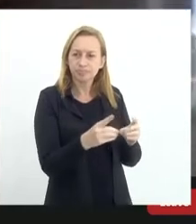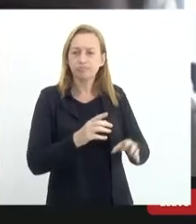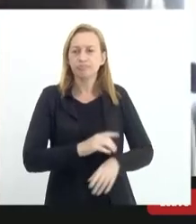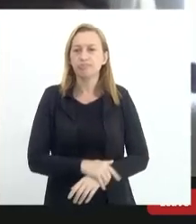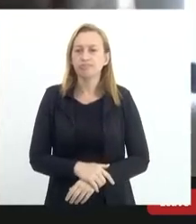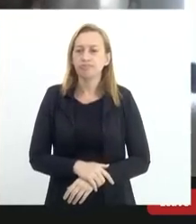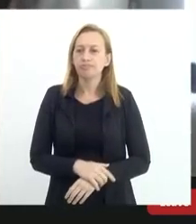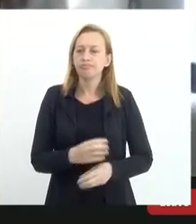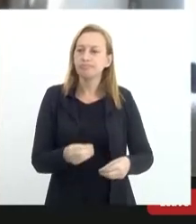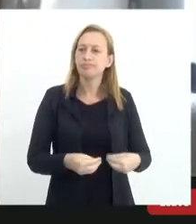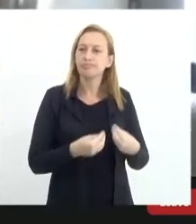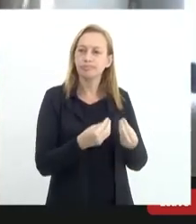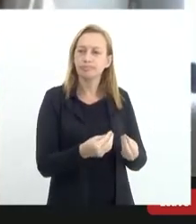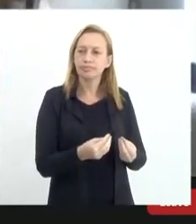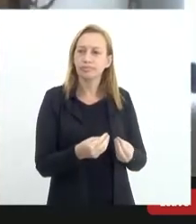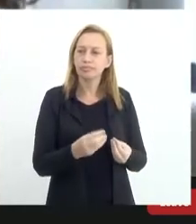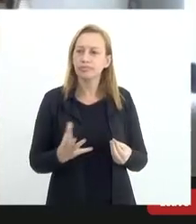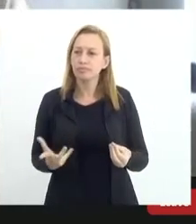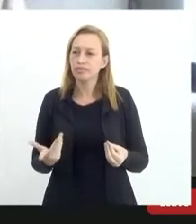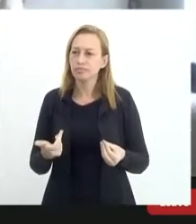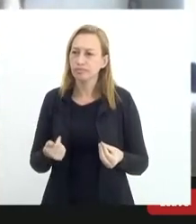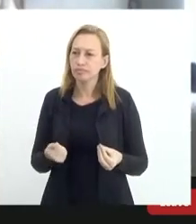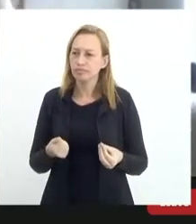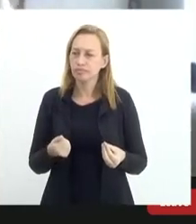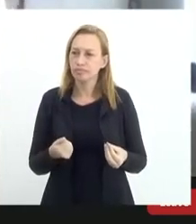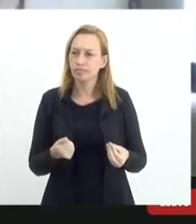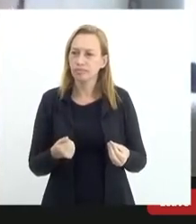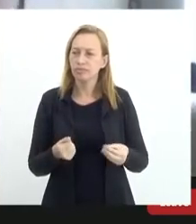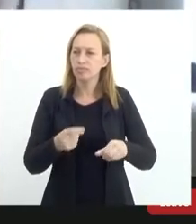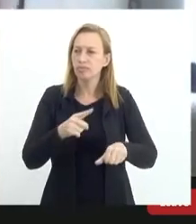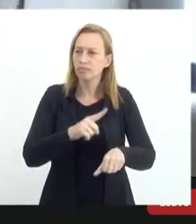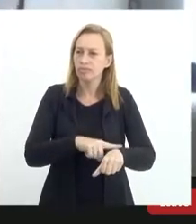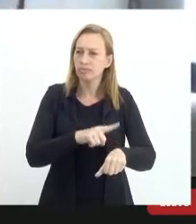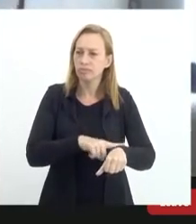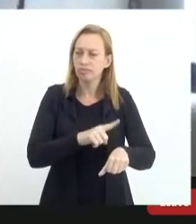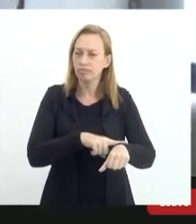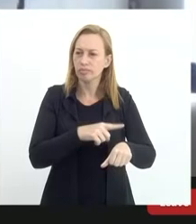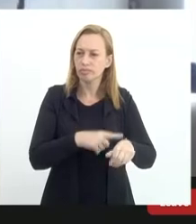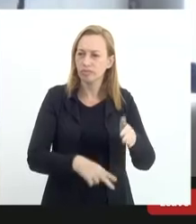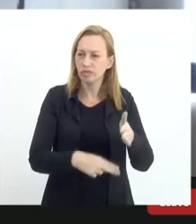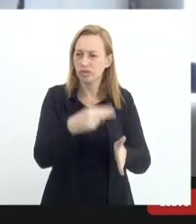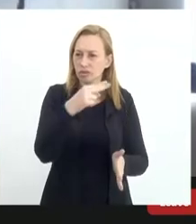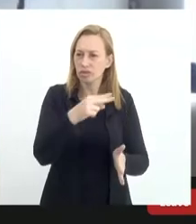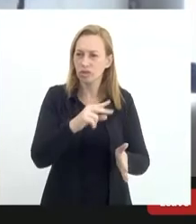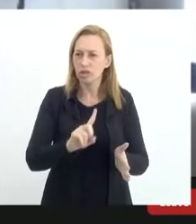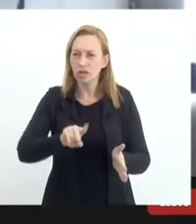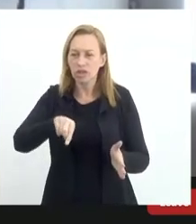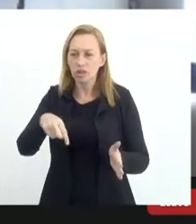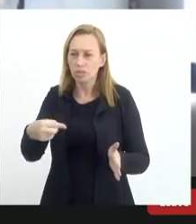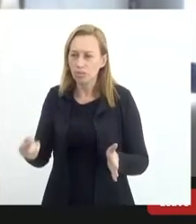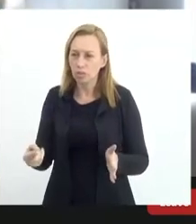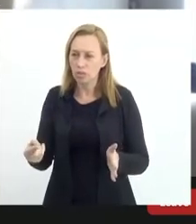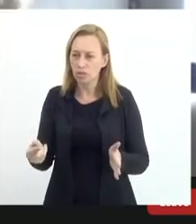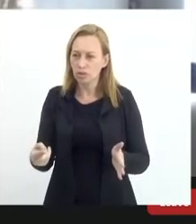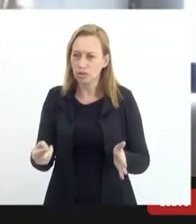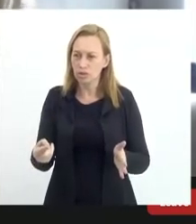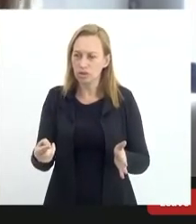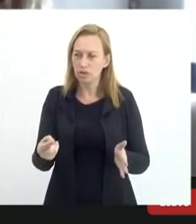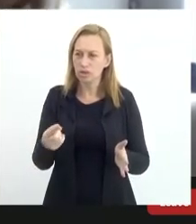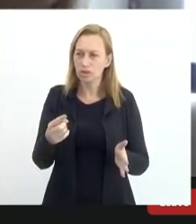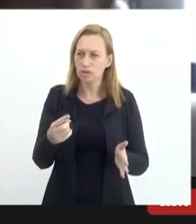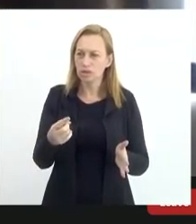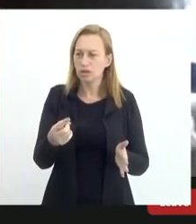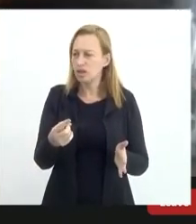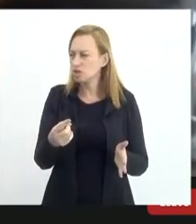condições tanto pré, durante e pós o transplante da